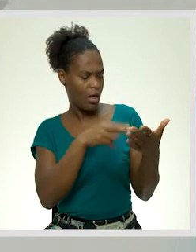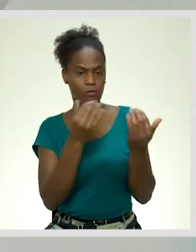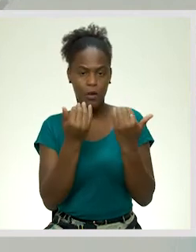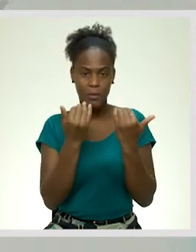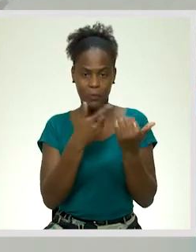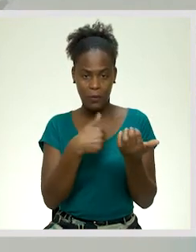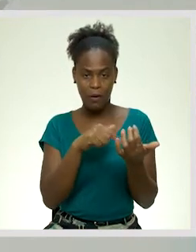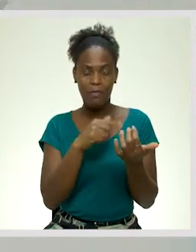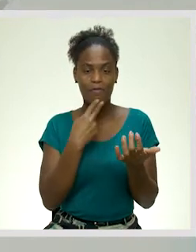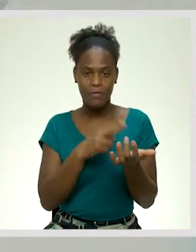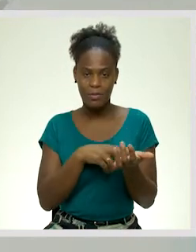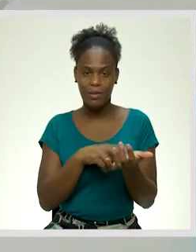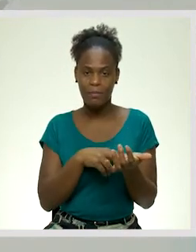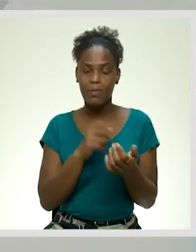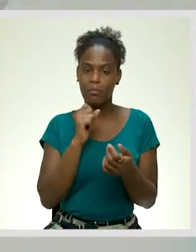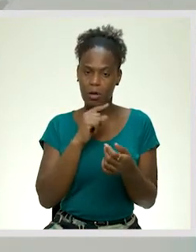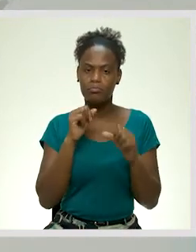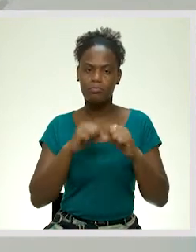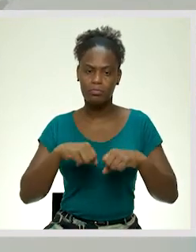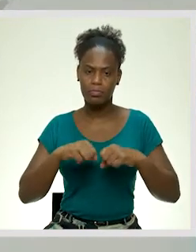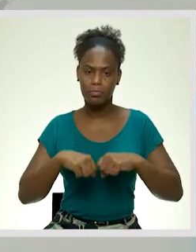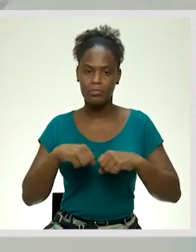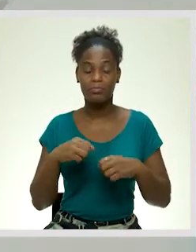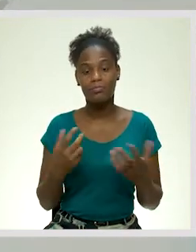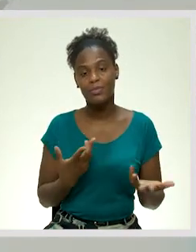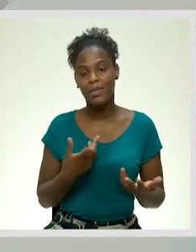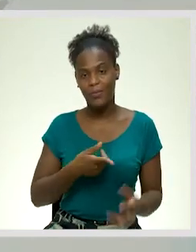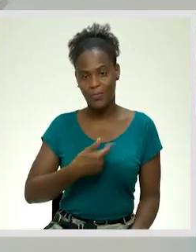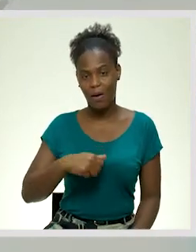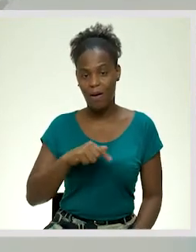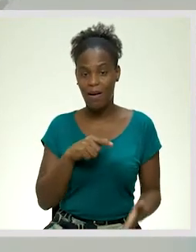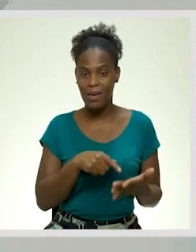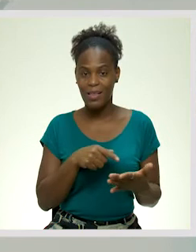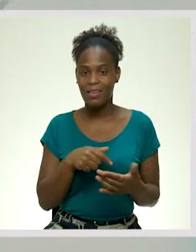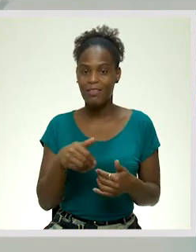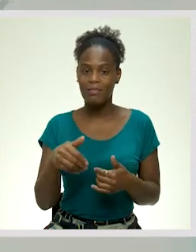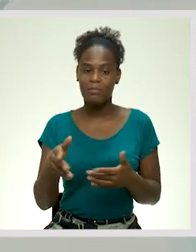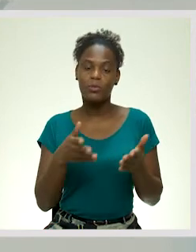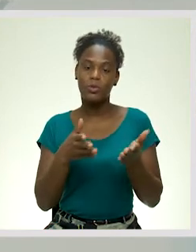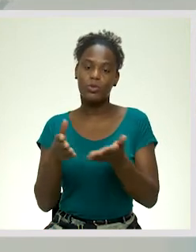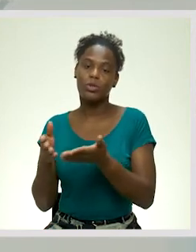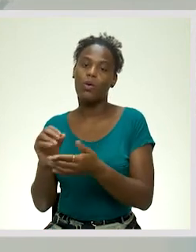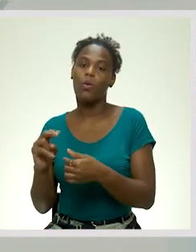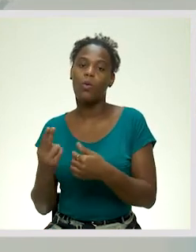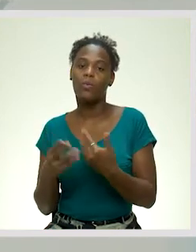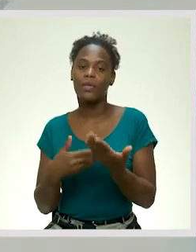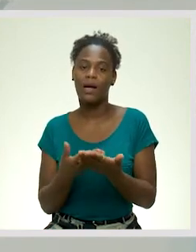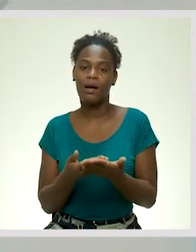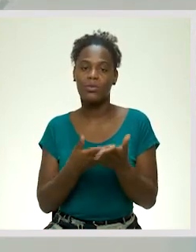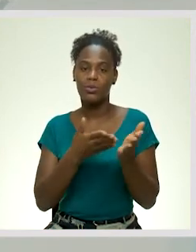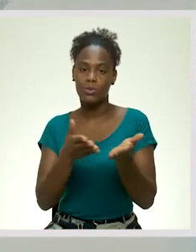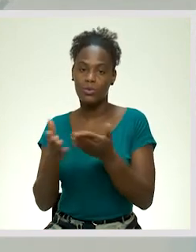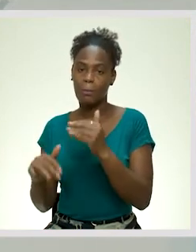informação realmente concorde. e nós ali ajudemos ou darmos a nossa